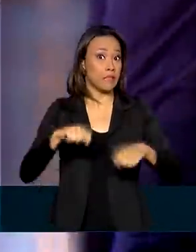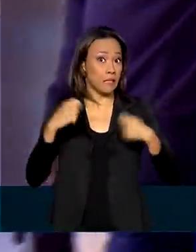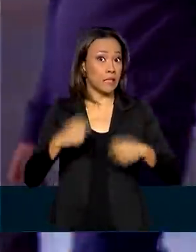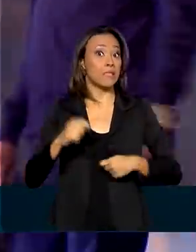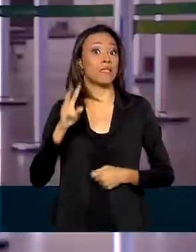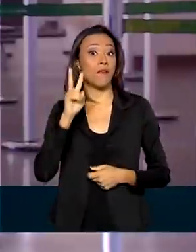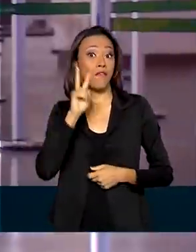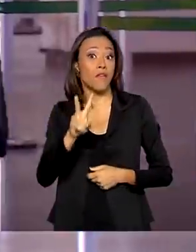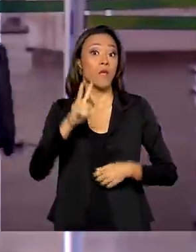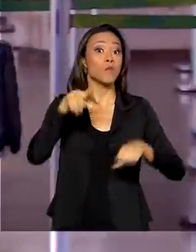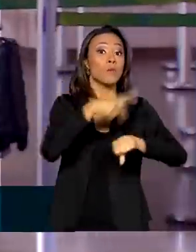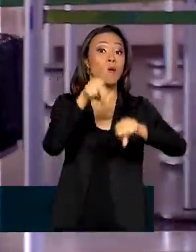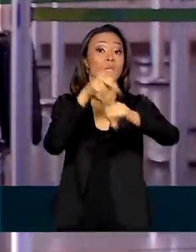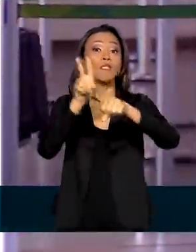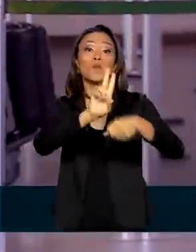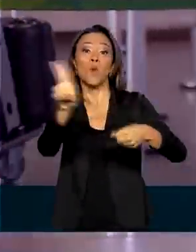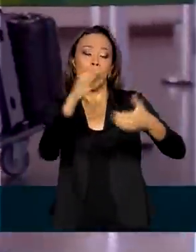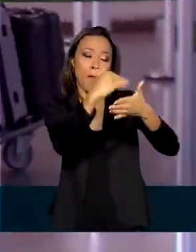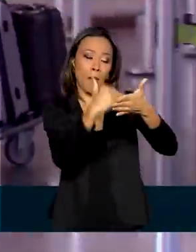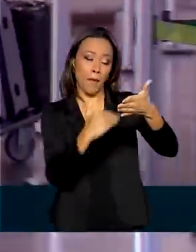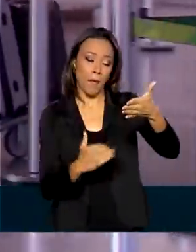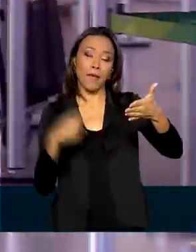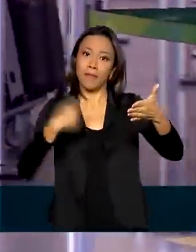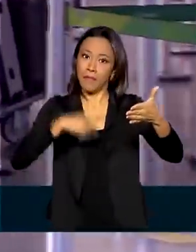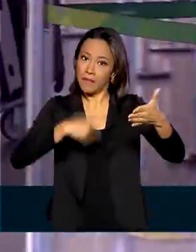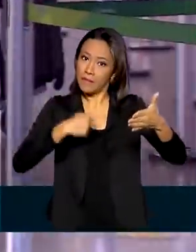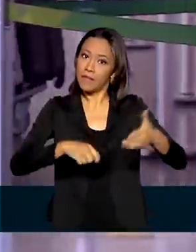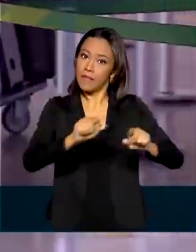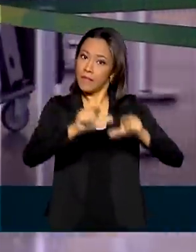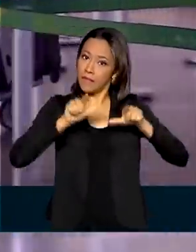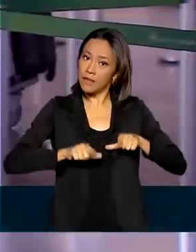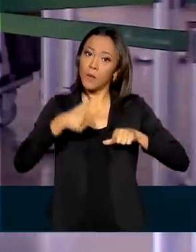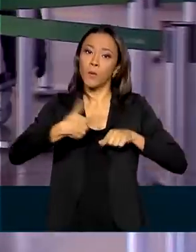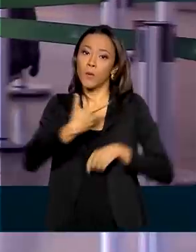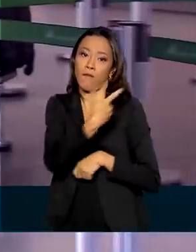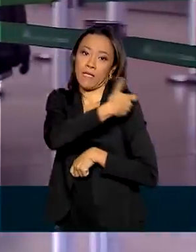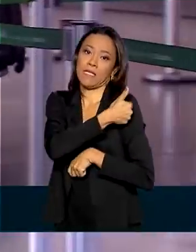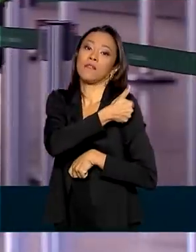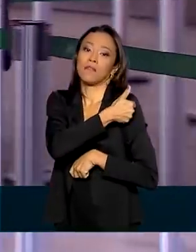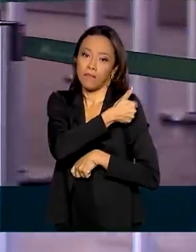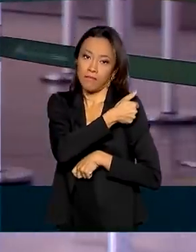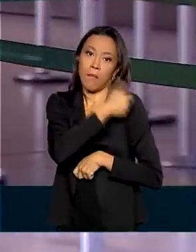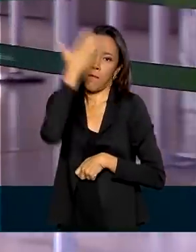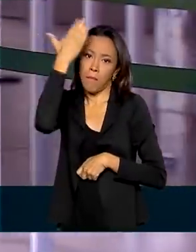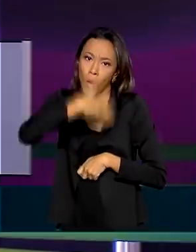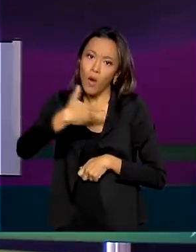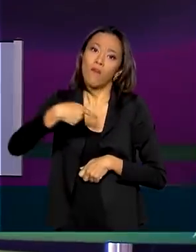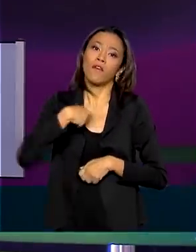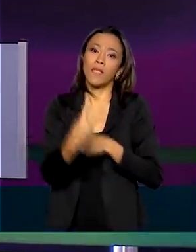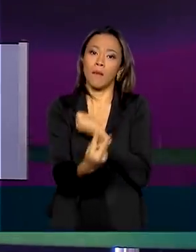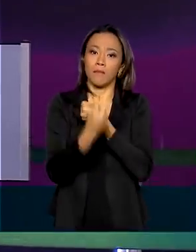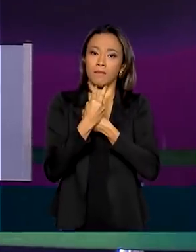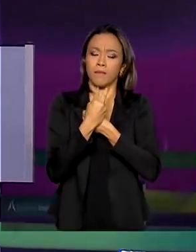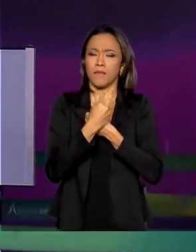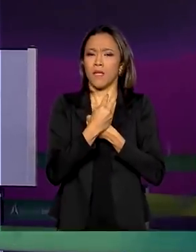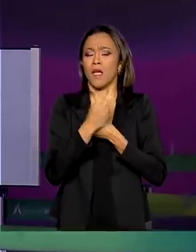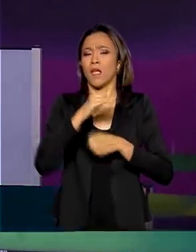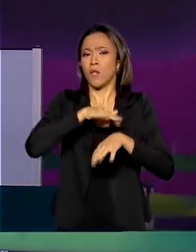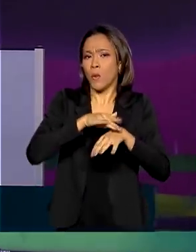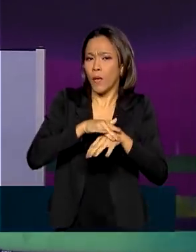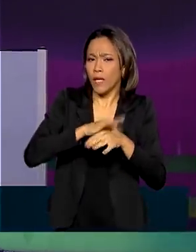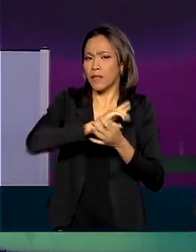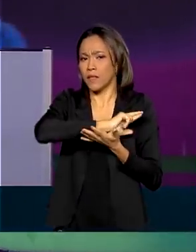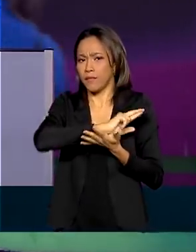lista de países que exigem o certificado internacional de vacinação. Ele comprova a imunização contra doenças,